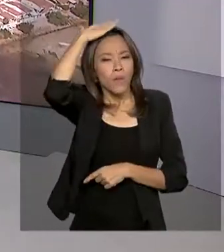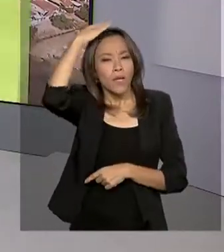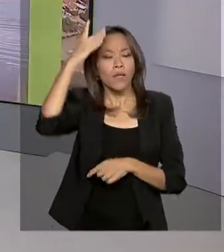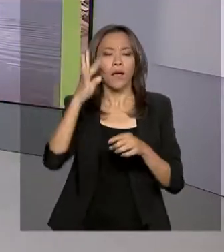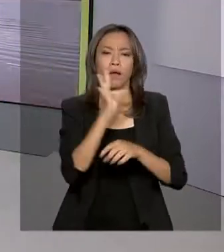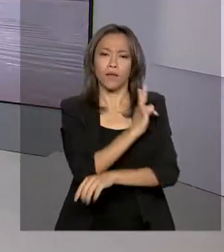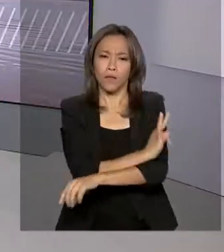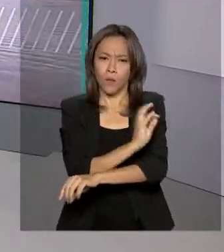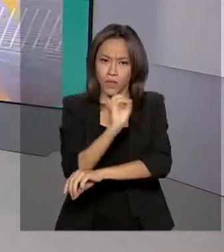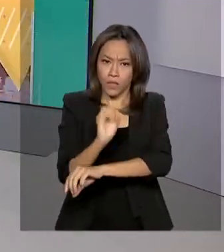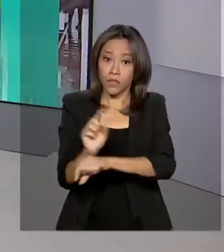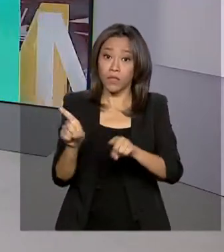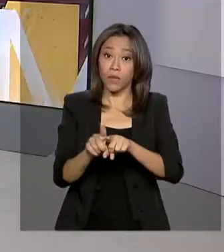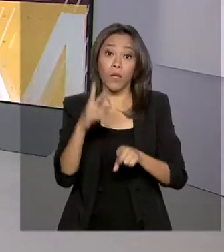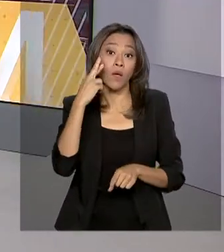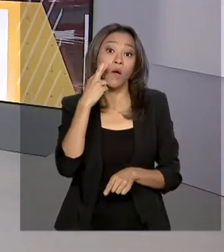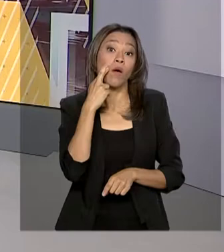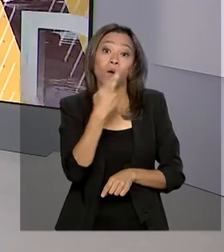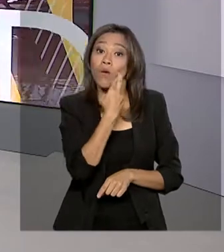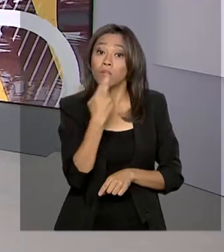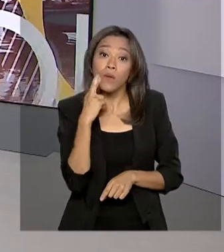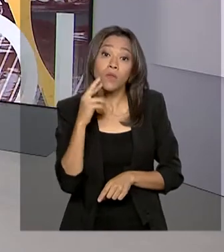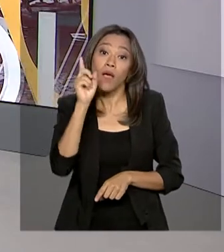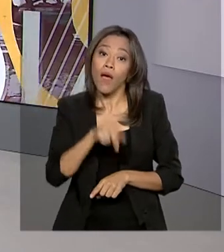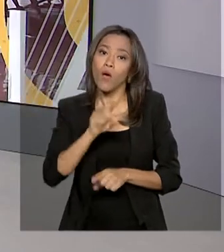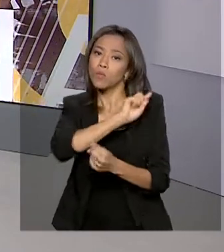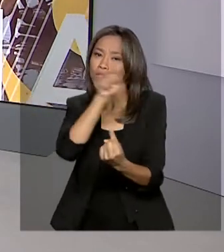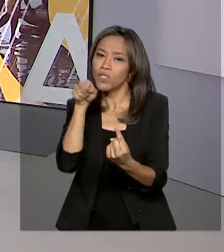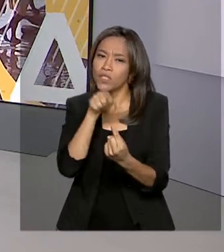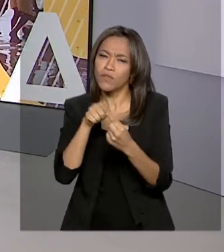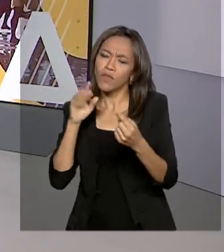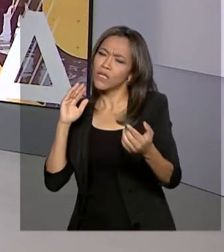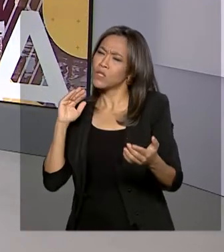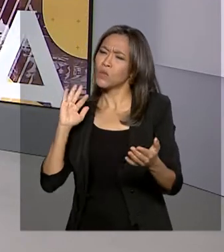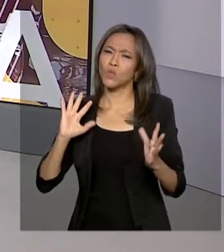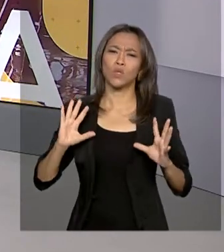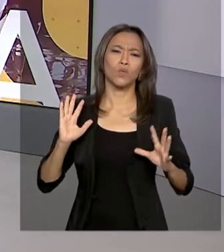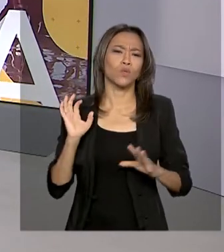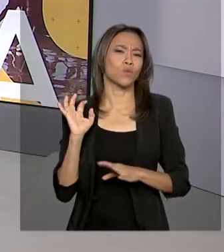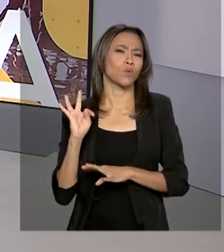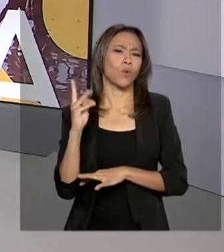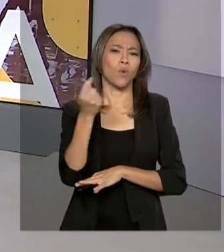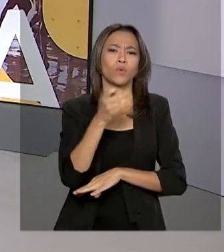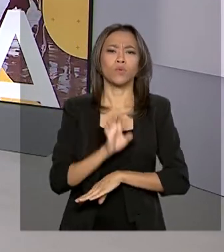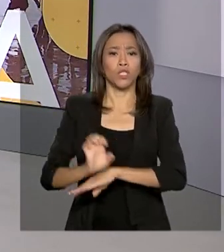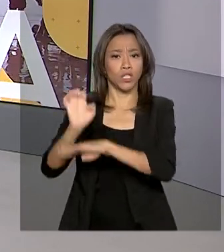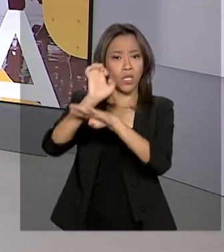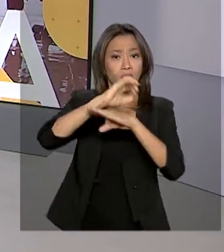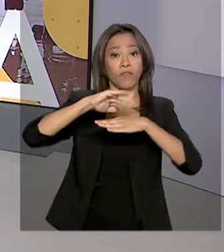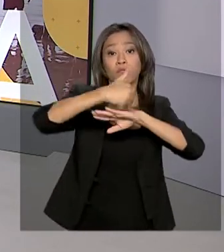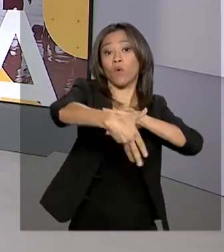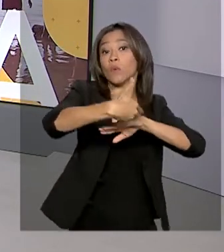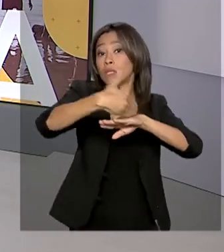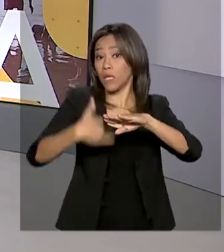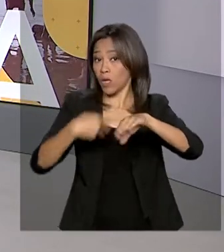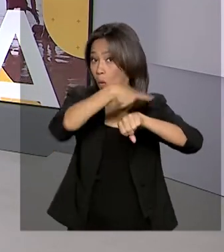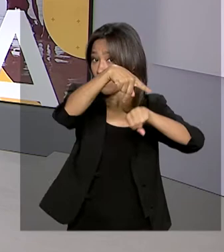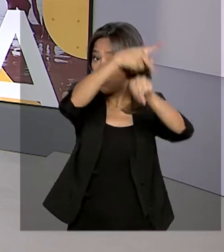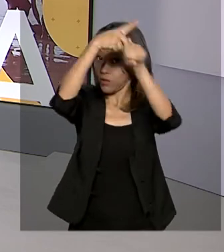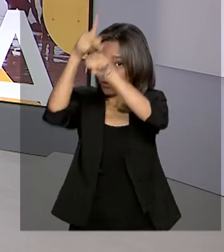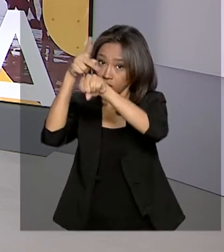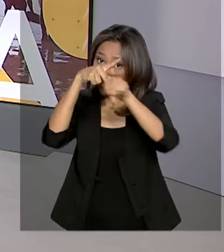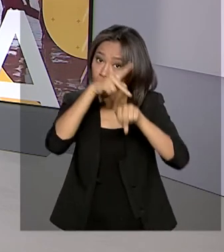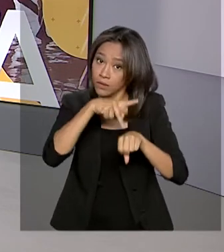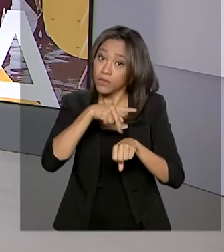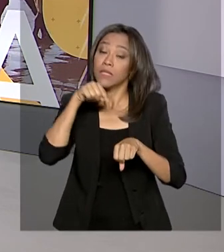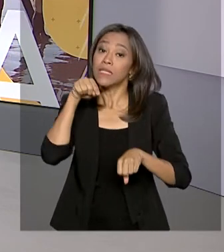expectativa é chegar a todos os estados fronteiriços até o início de 2020. Desde abril, a estratégia